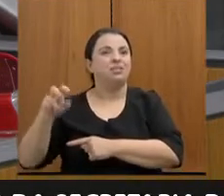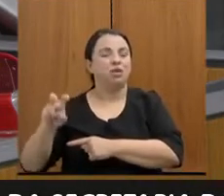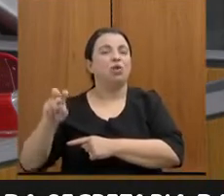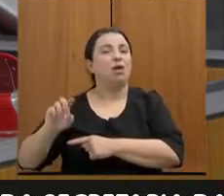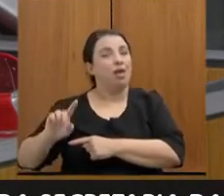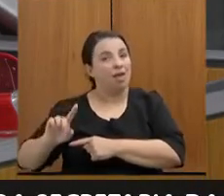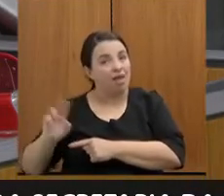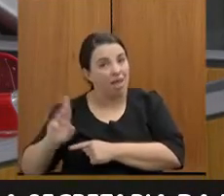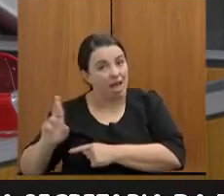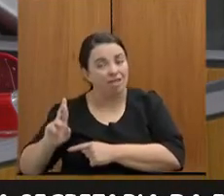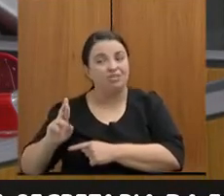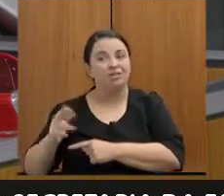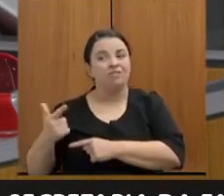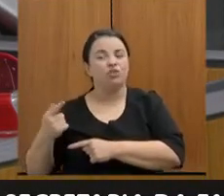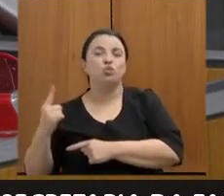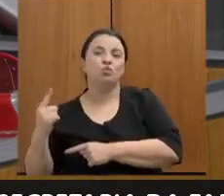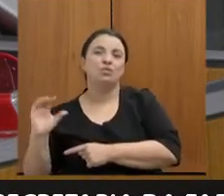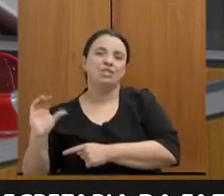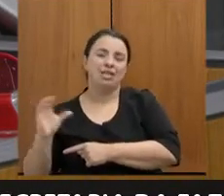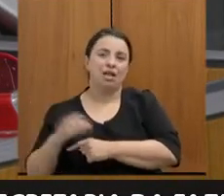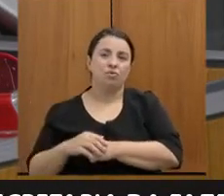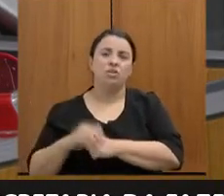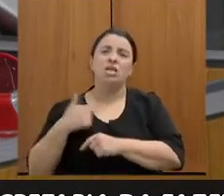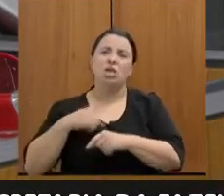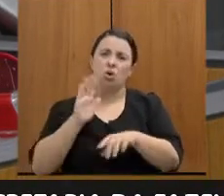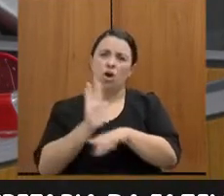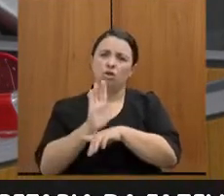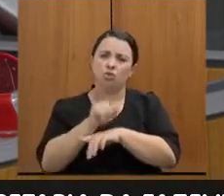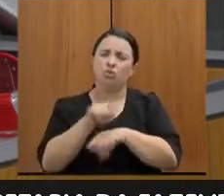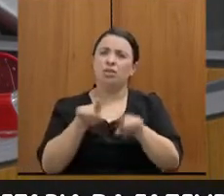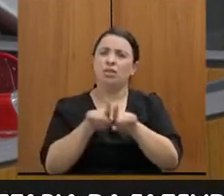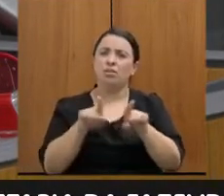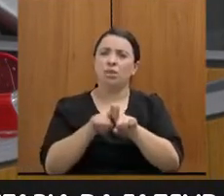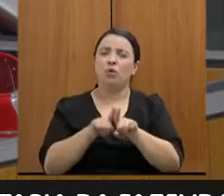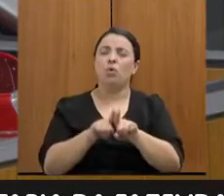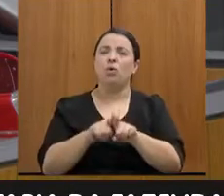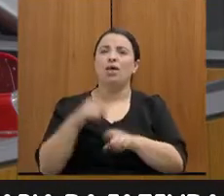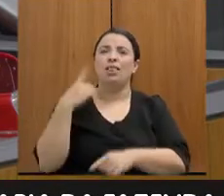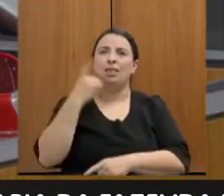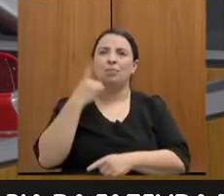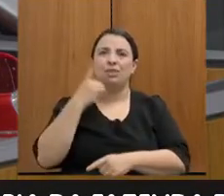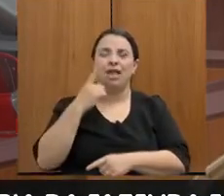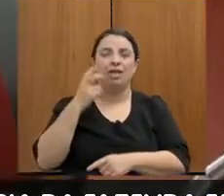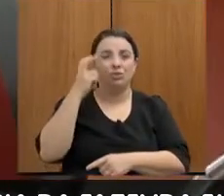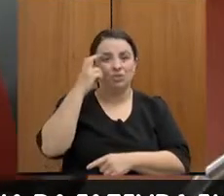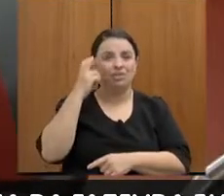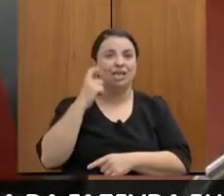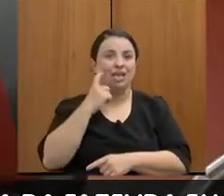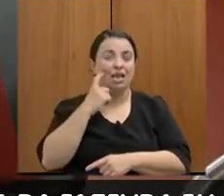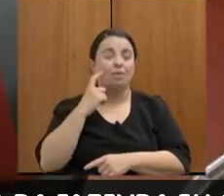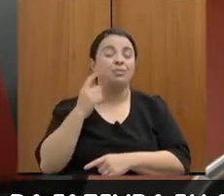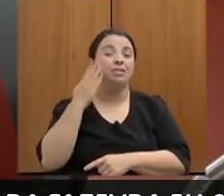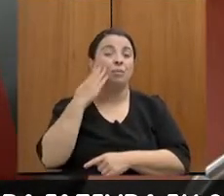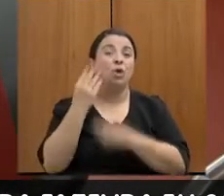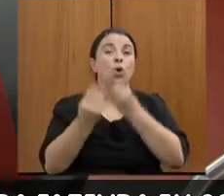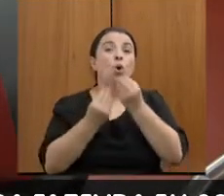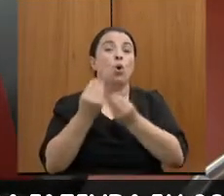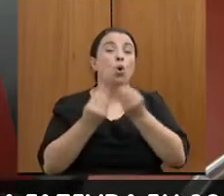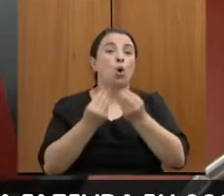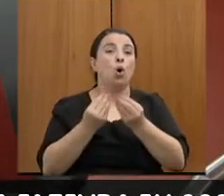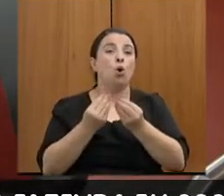E eu ajudo o querido deputado Zé Guilherme a entender como é que o governo saiu de 66